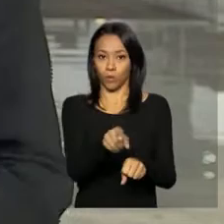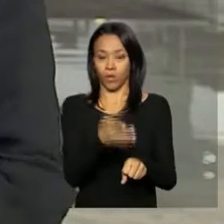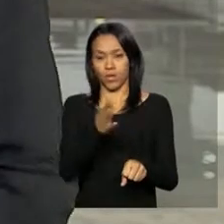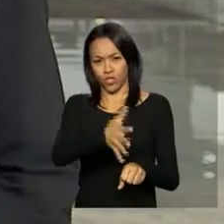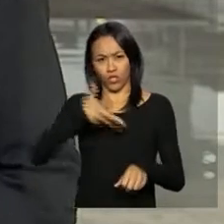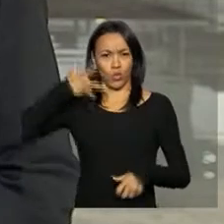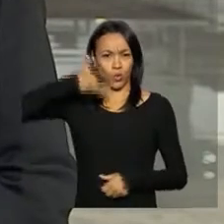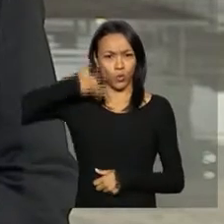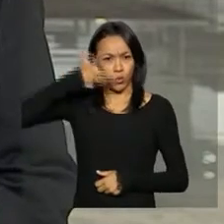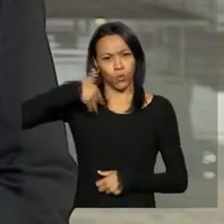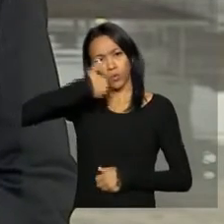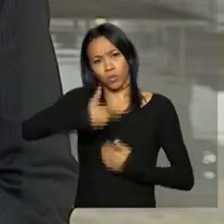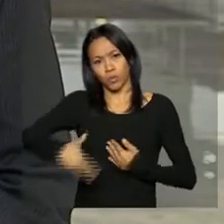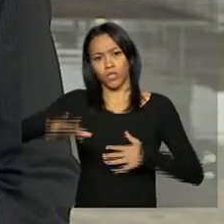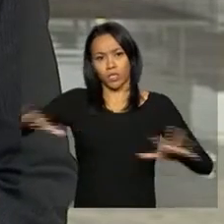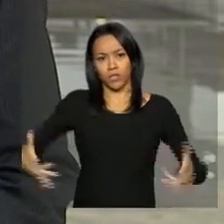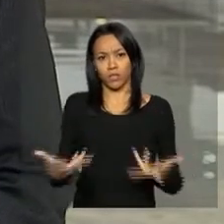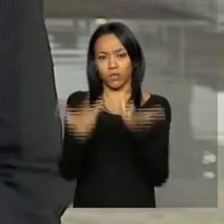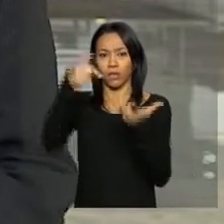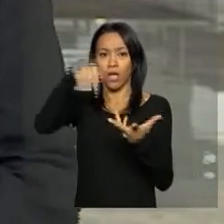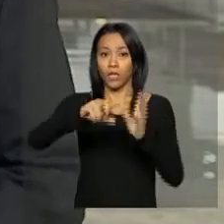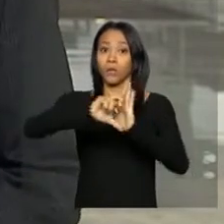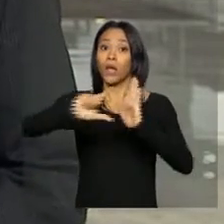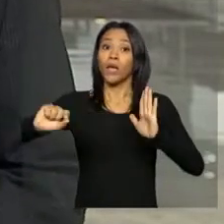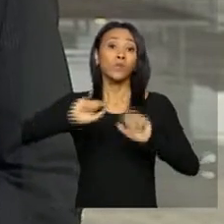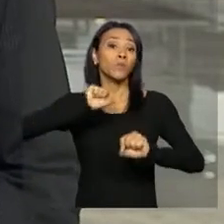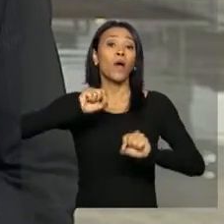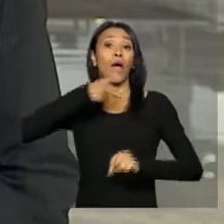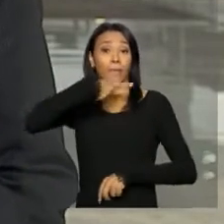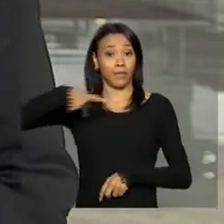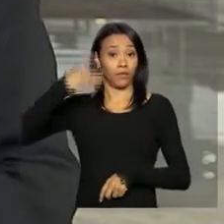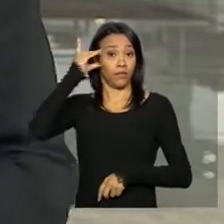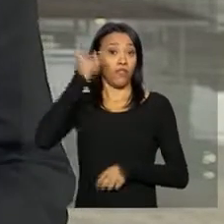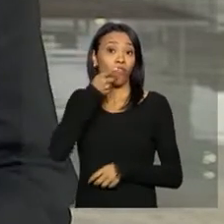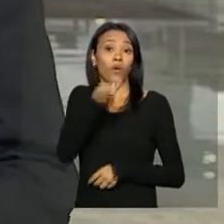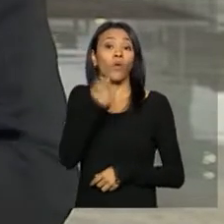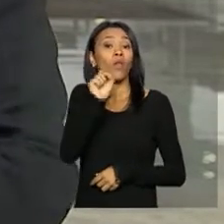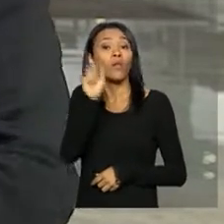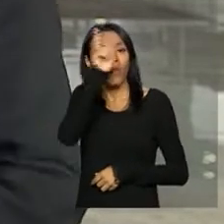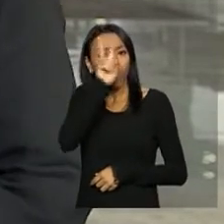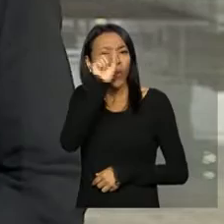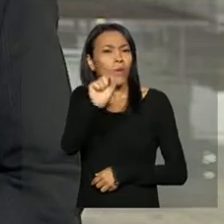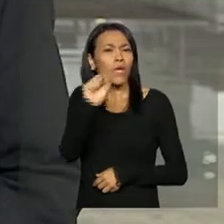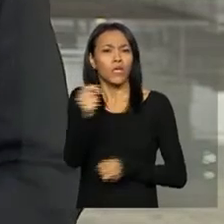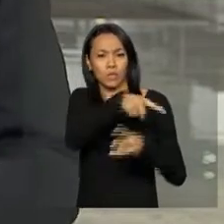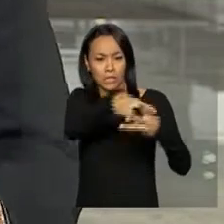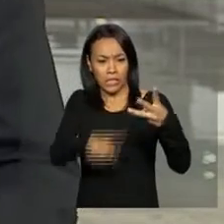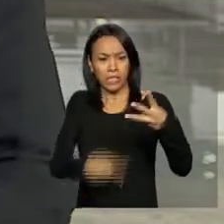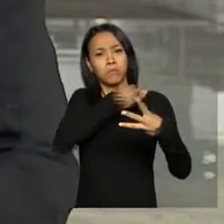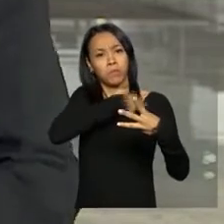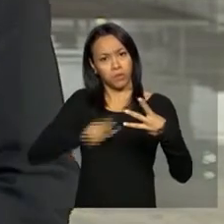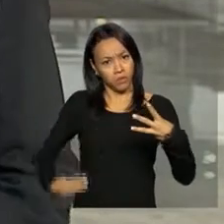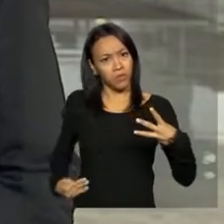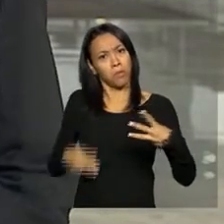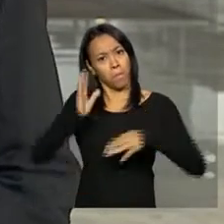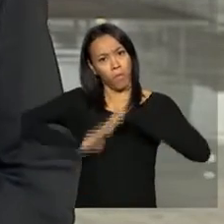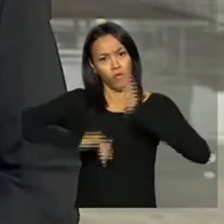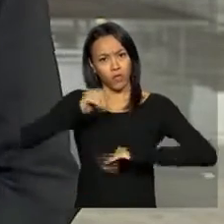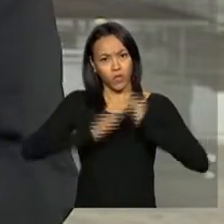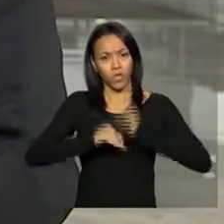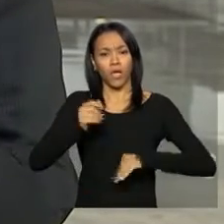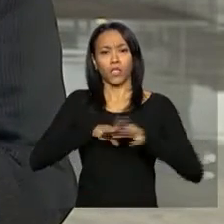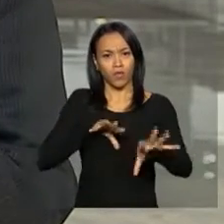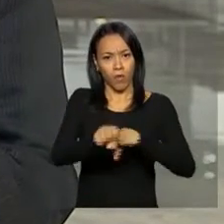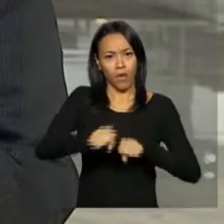discurso durante a cerimônia aqui no Palácio do Planalto, a presidenta Dilma Rousseff lembrou que os três ministros são profissionais da